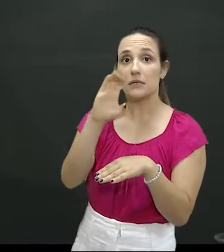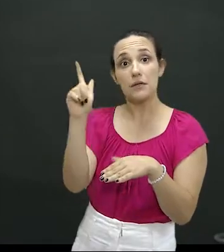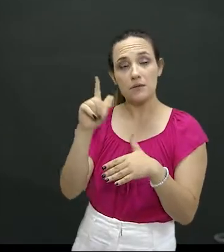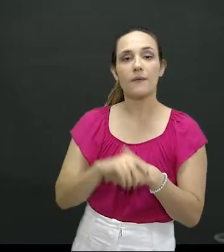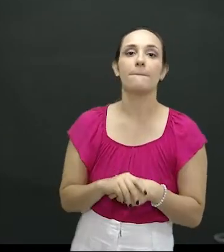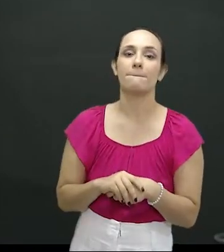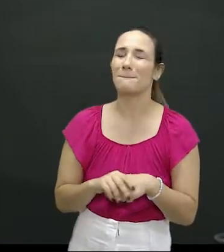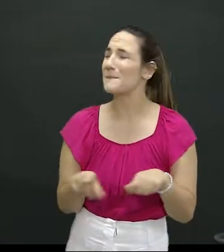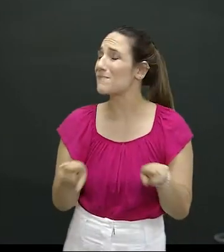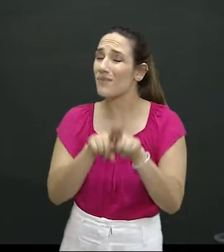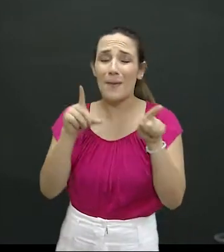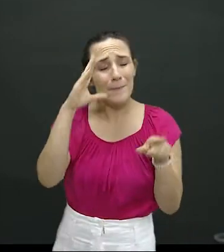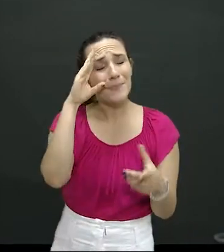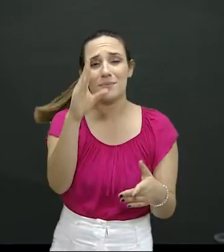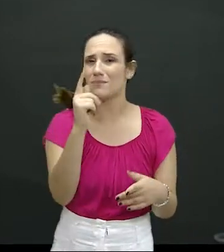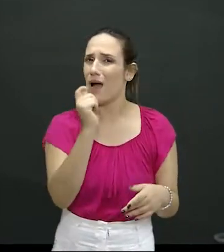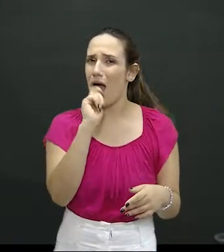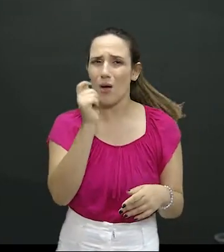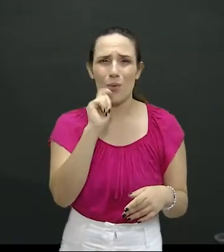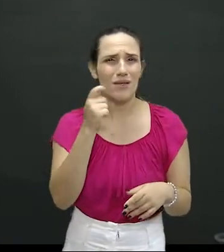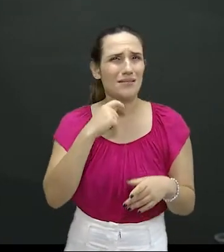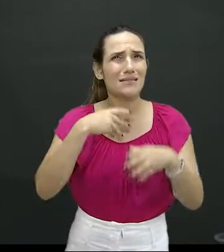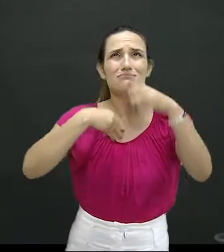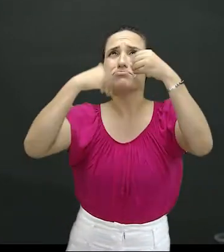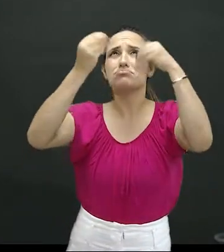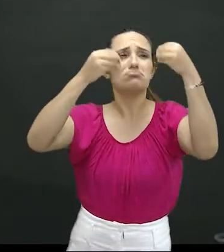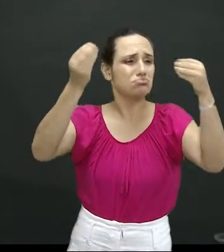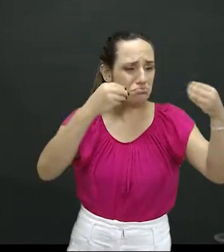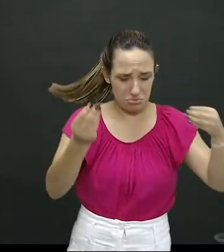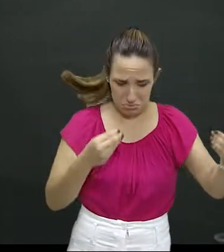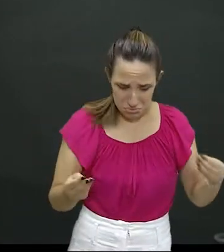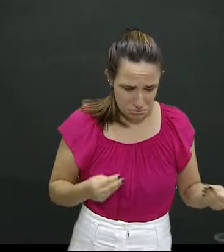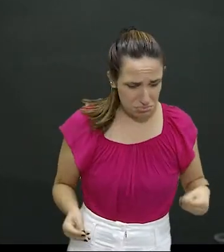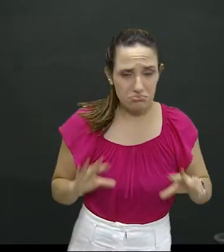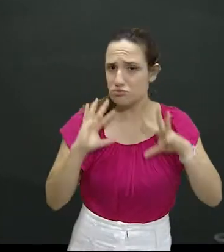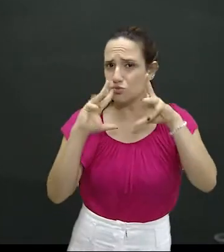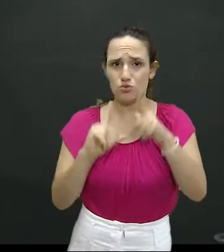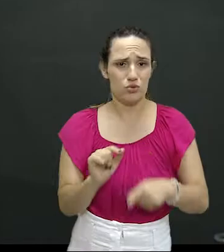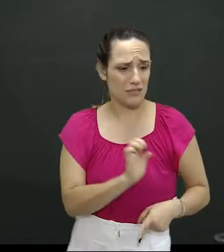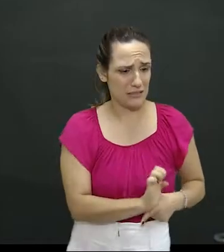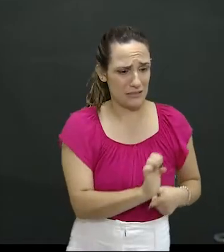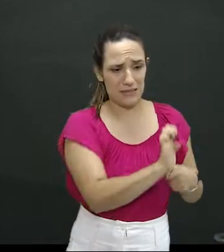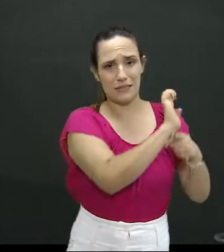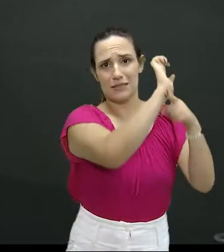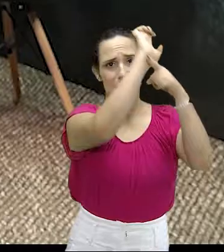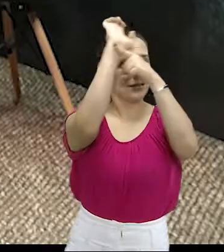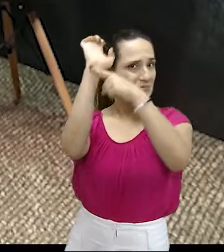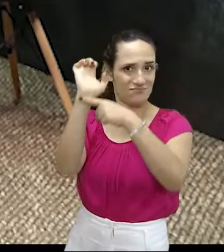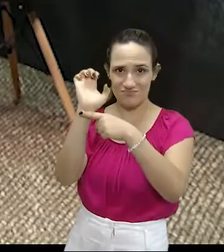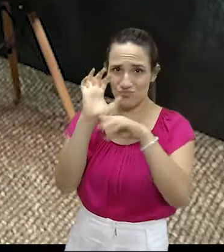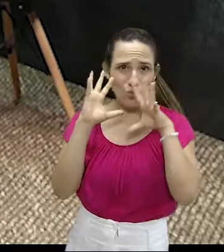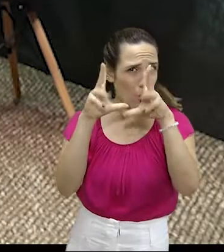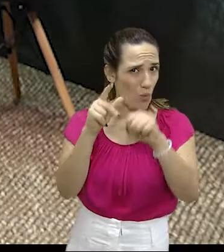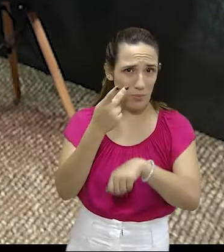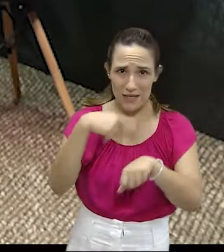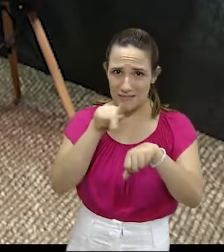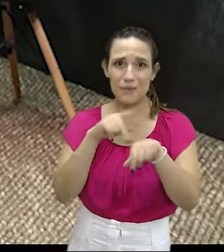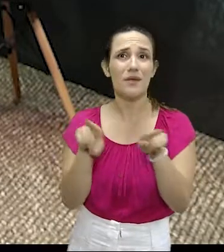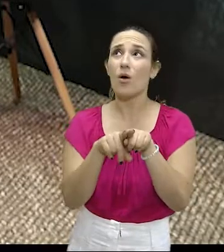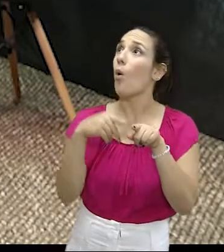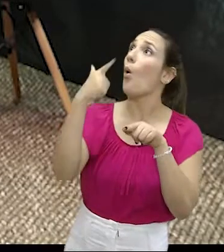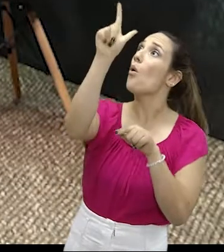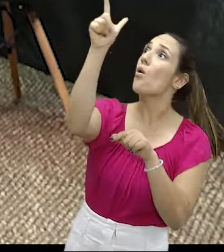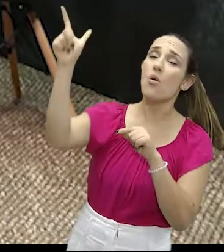principalmente a maconha, ela é dispensada para todo o estado da federação, até mesmo caminhar para outros países. E aqui nós